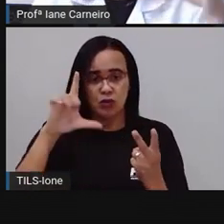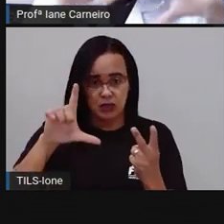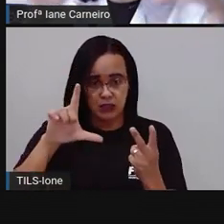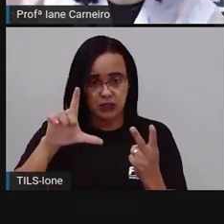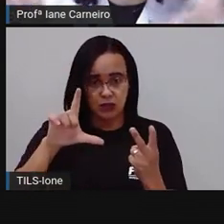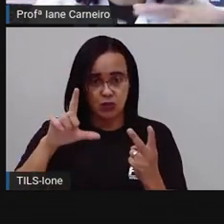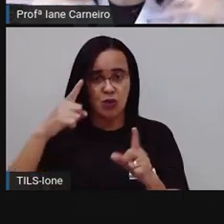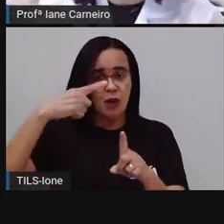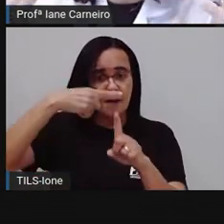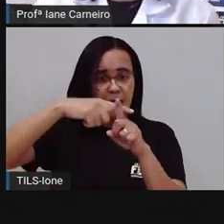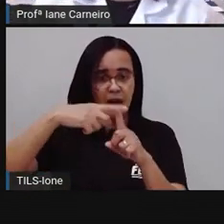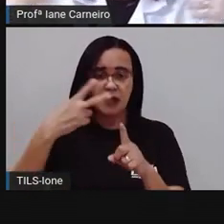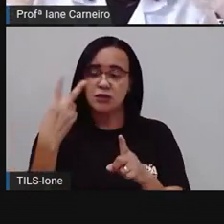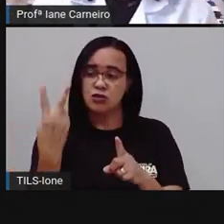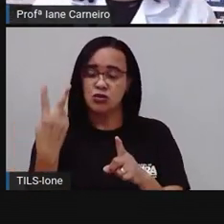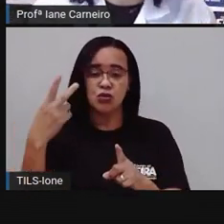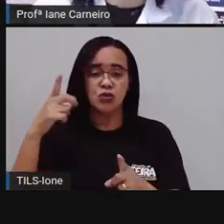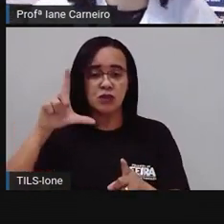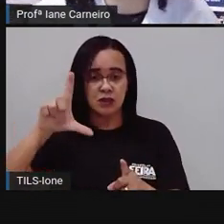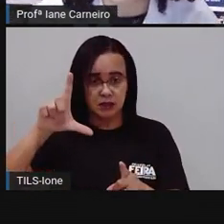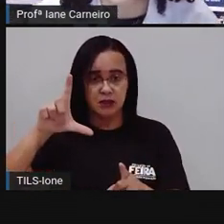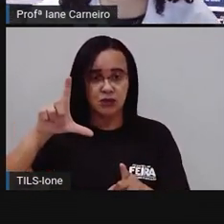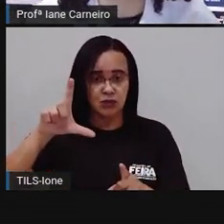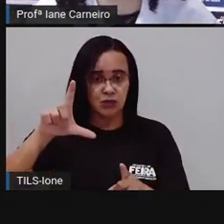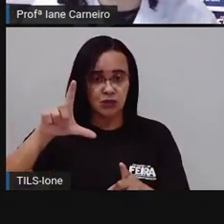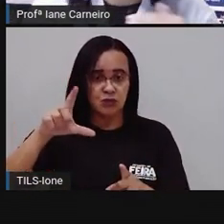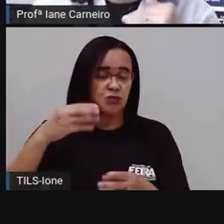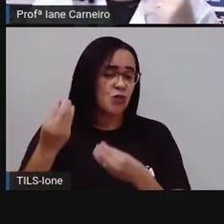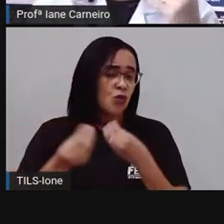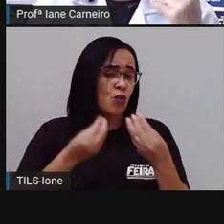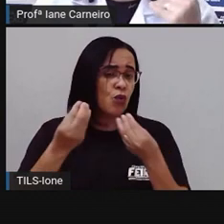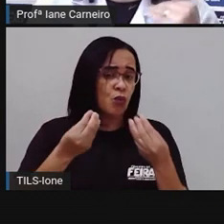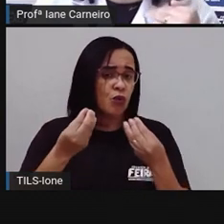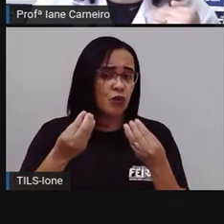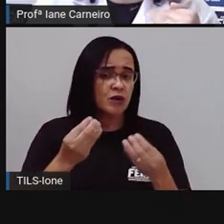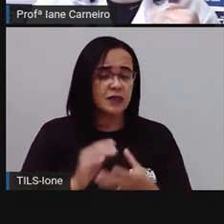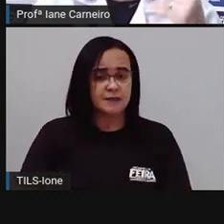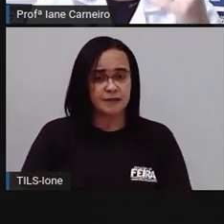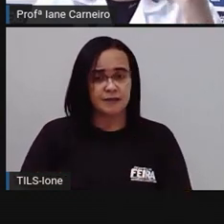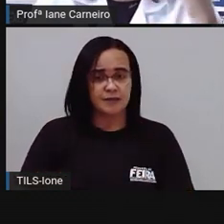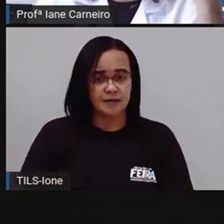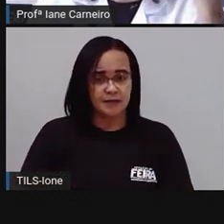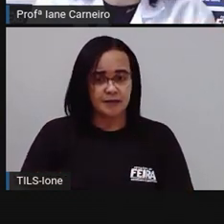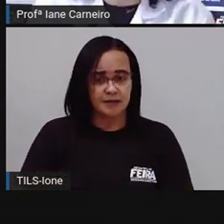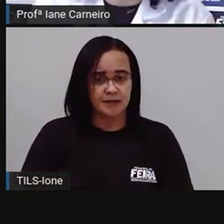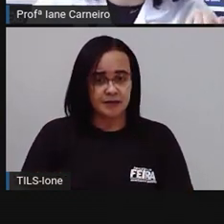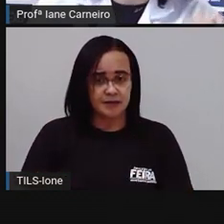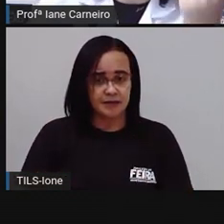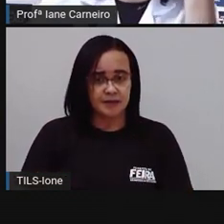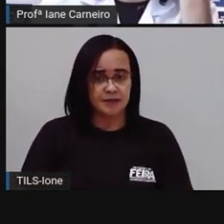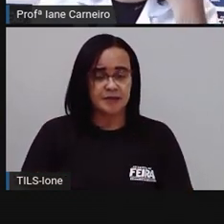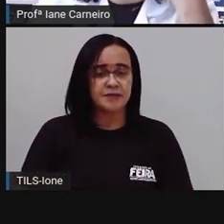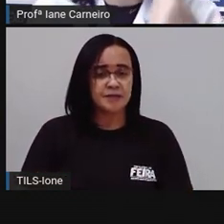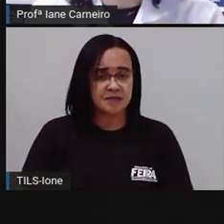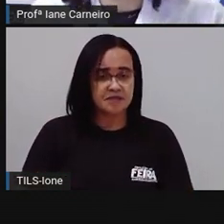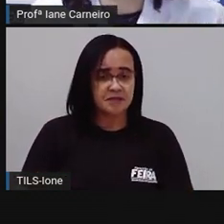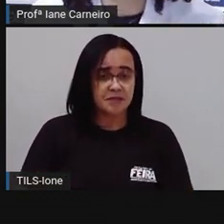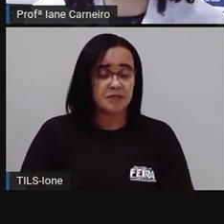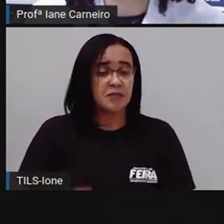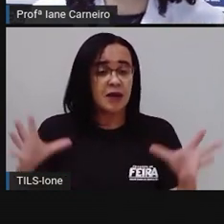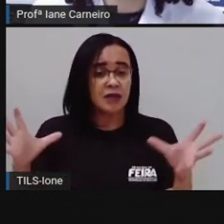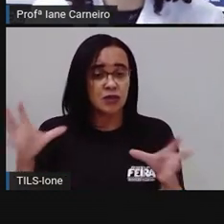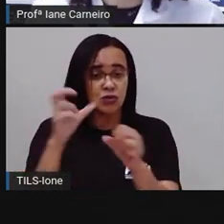juntar, fazer uma combinação entre essas garrafas, pra que eu consiga ter, formar a quantidade de cinco